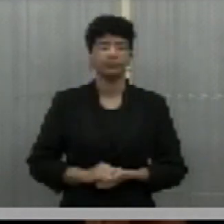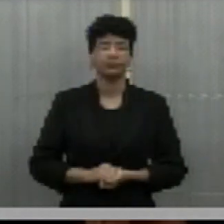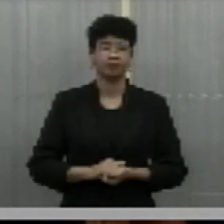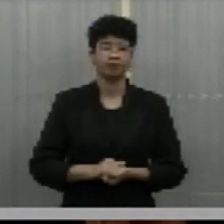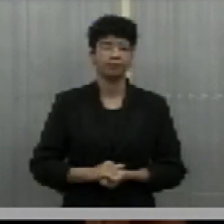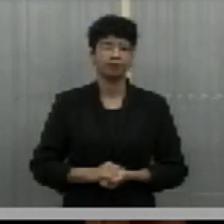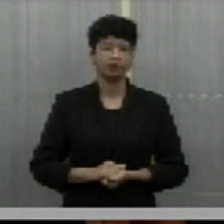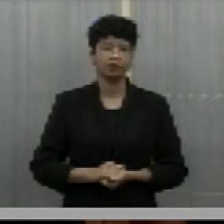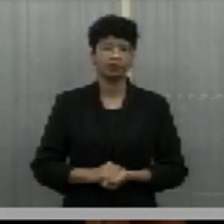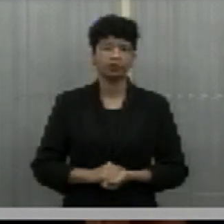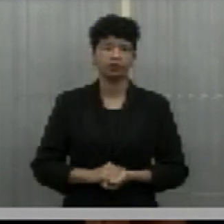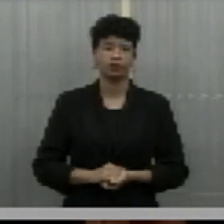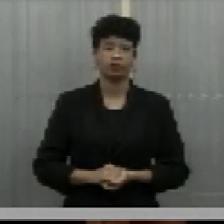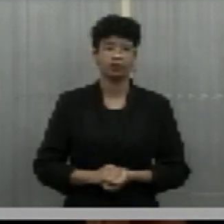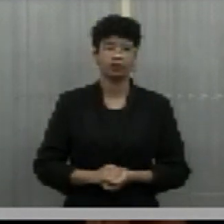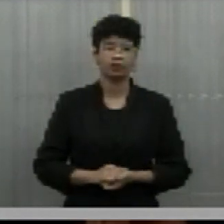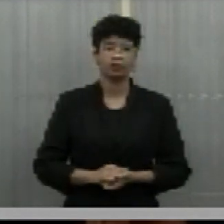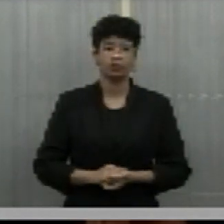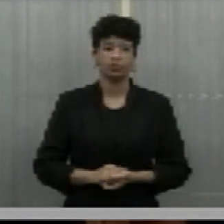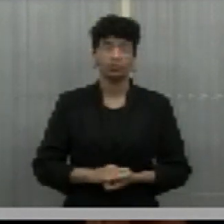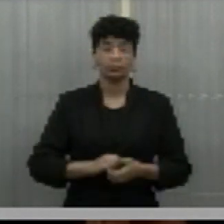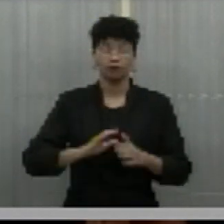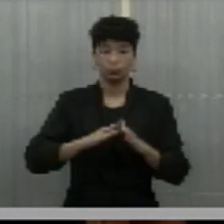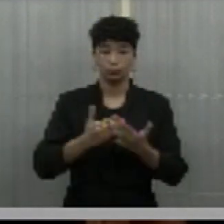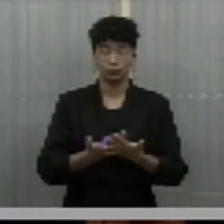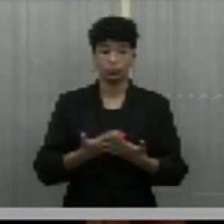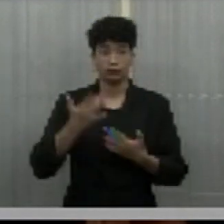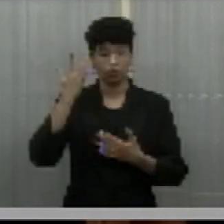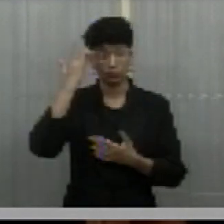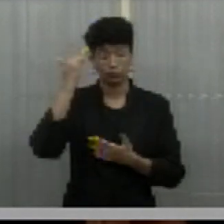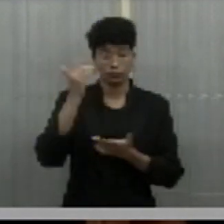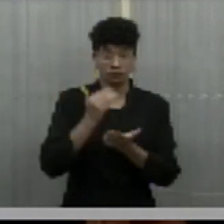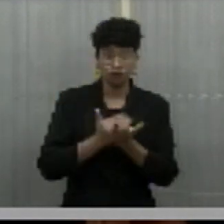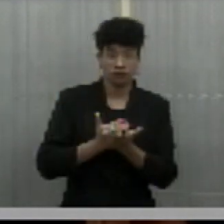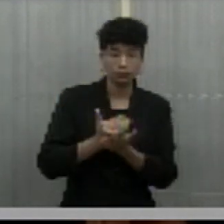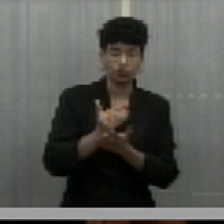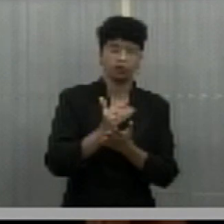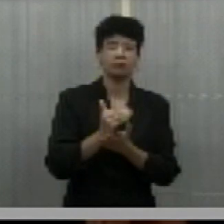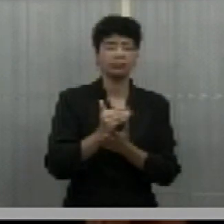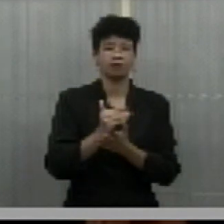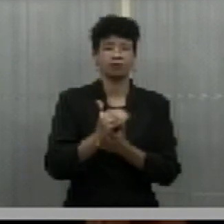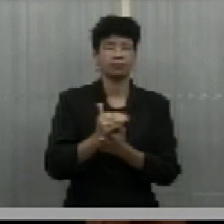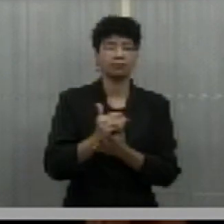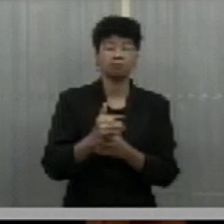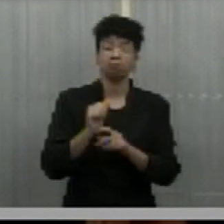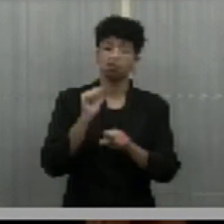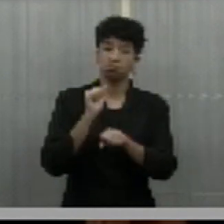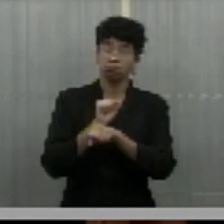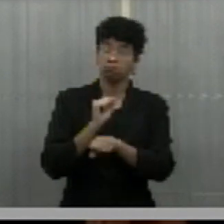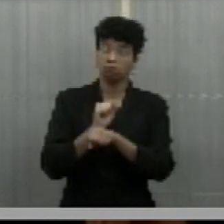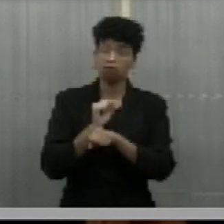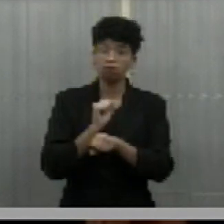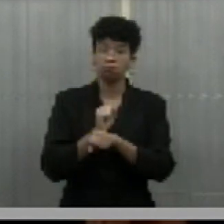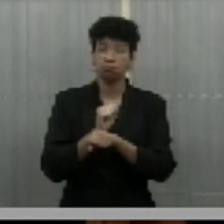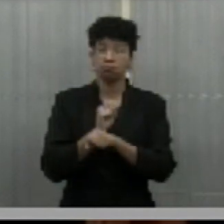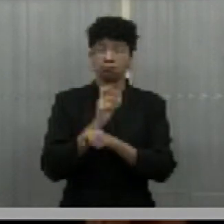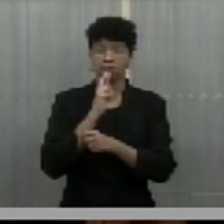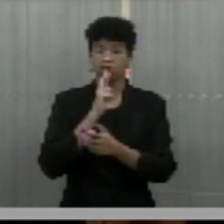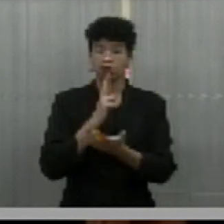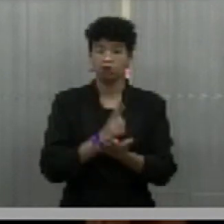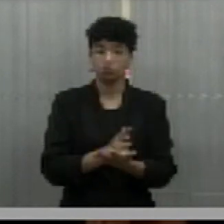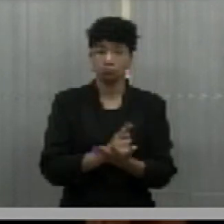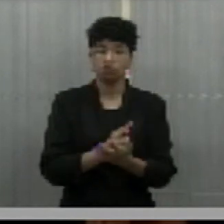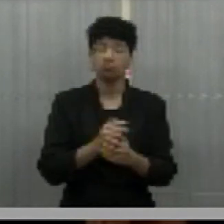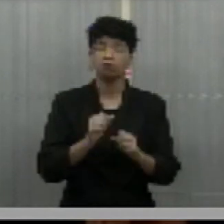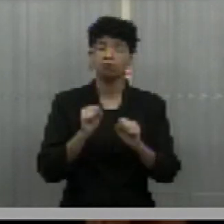Então, esse requerimento amanhã vai ser dado entrada nessa casa, esperando, então, que nós